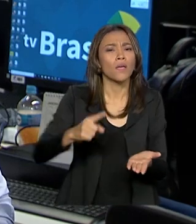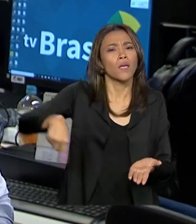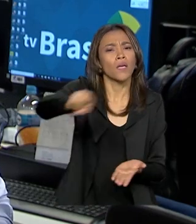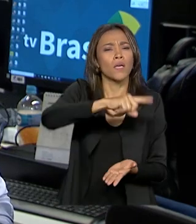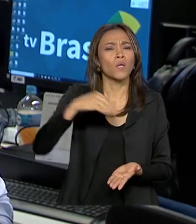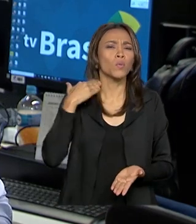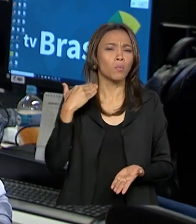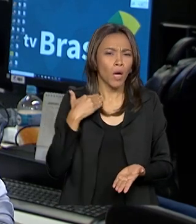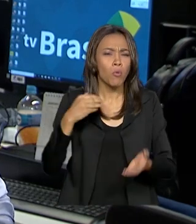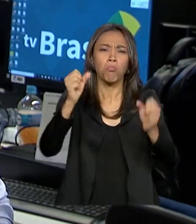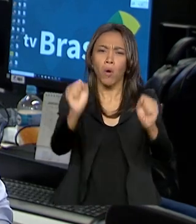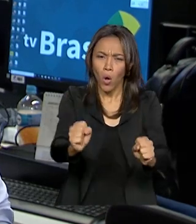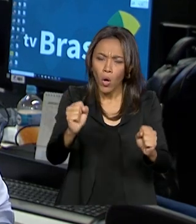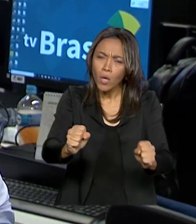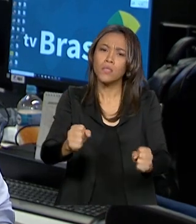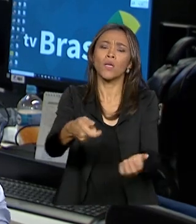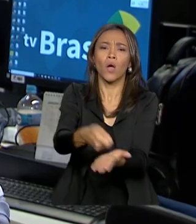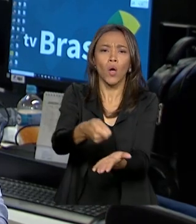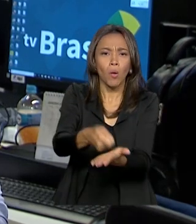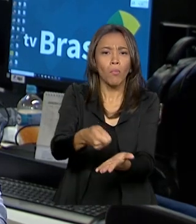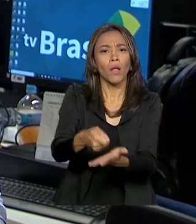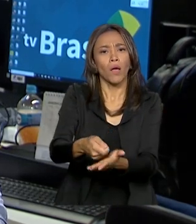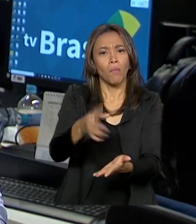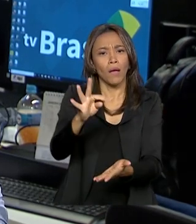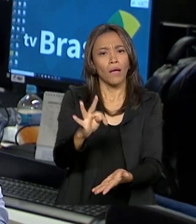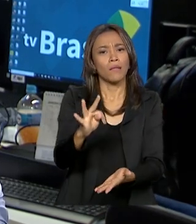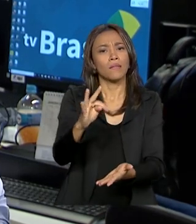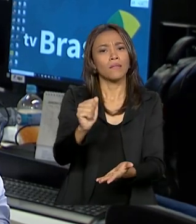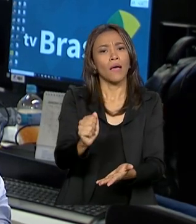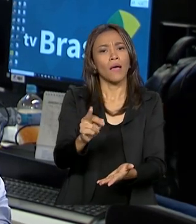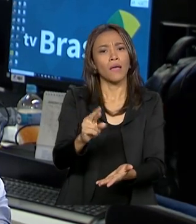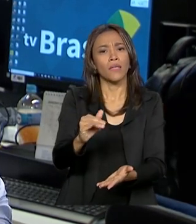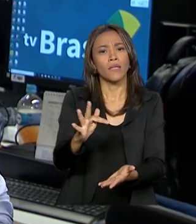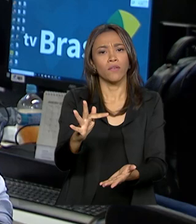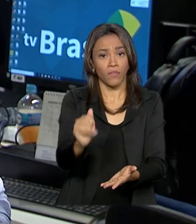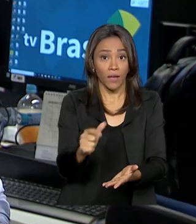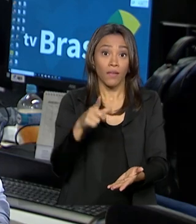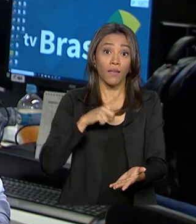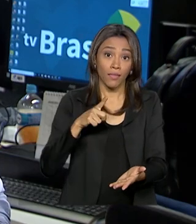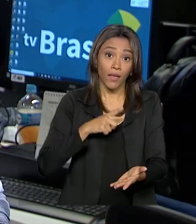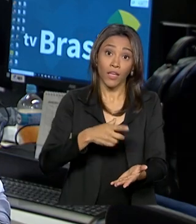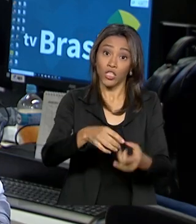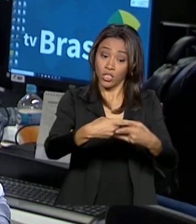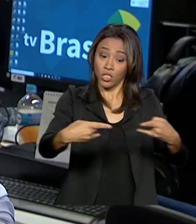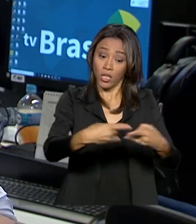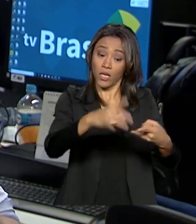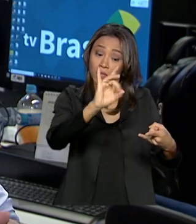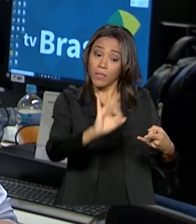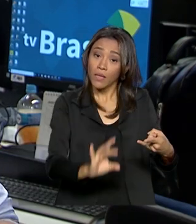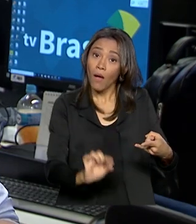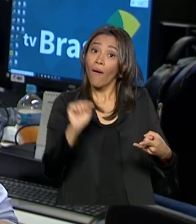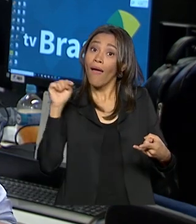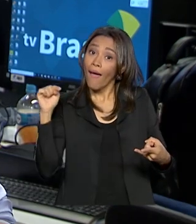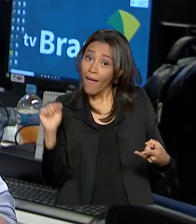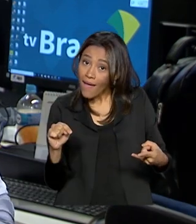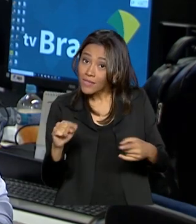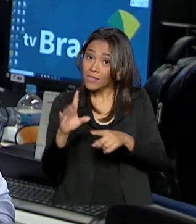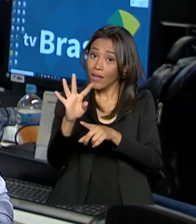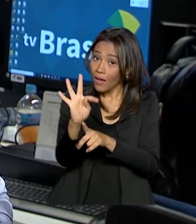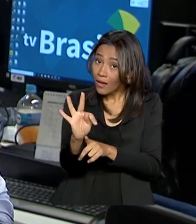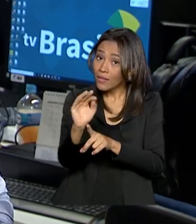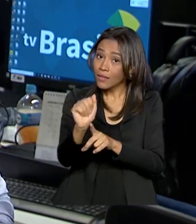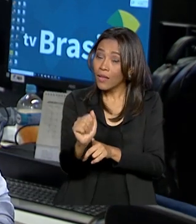possam cobrar uma tarifa dos clientes que têm o cheque especial disponível. Essa tarifa é uma espécie de contrapartida